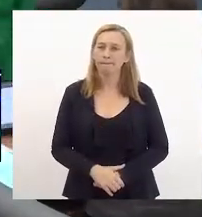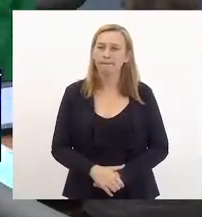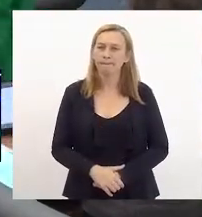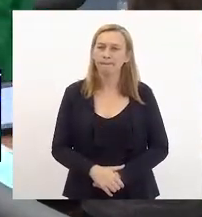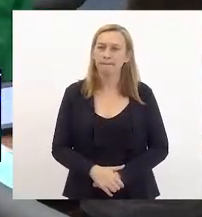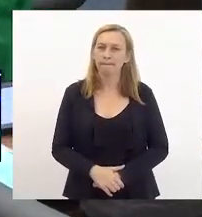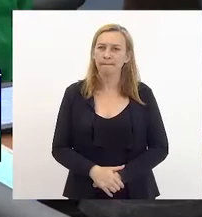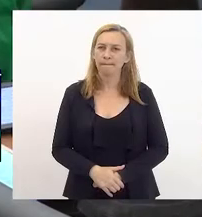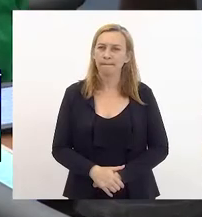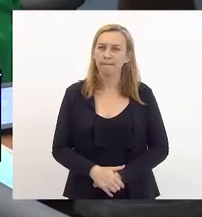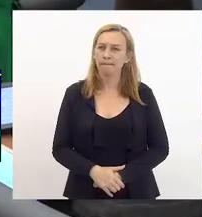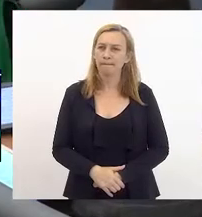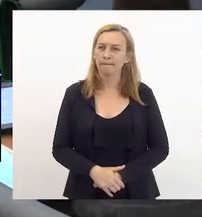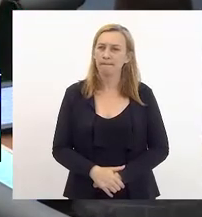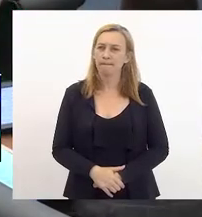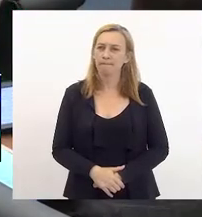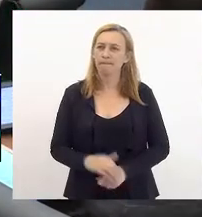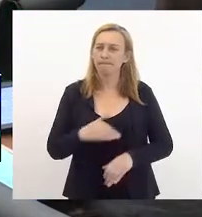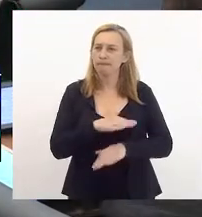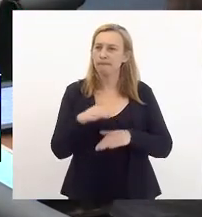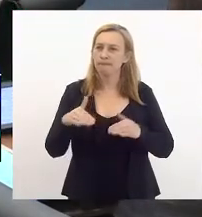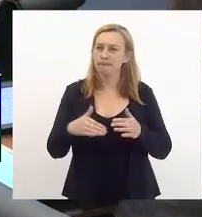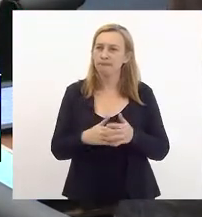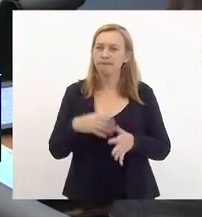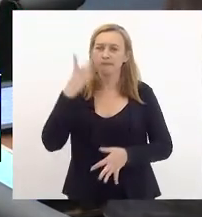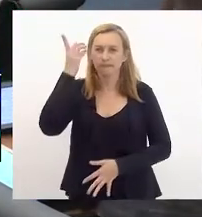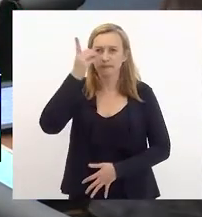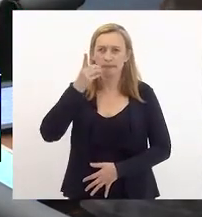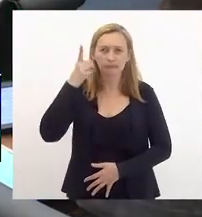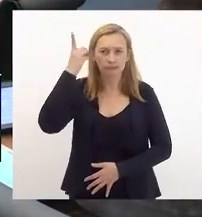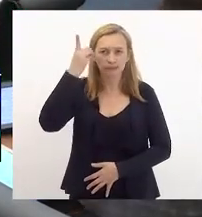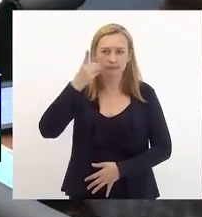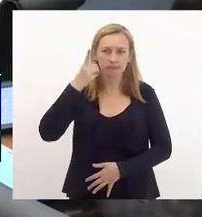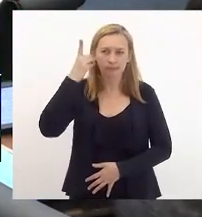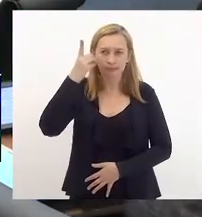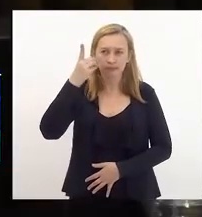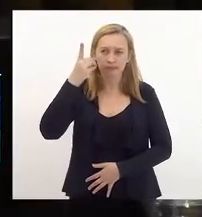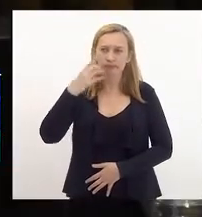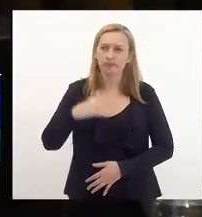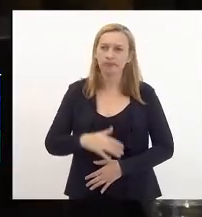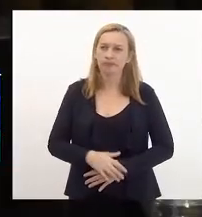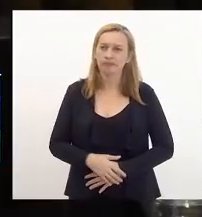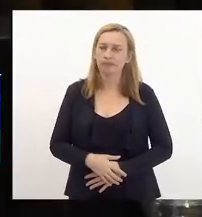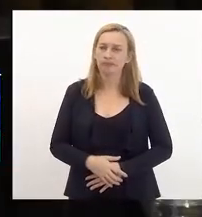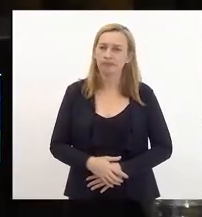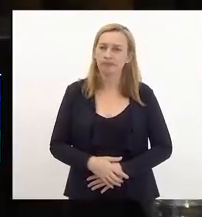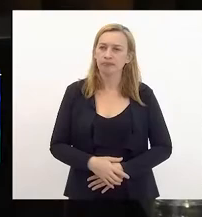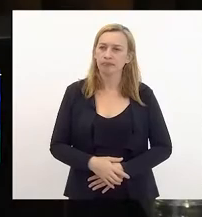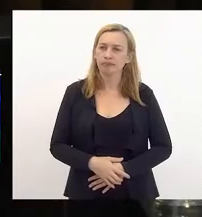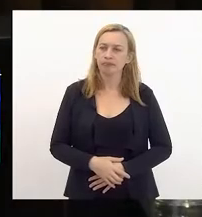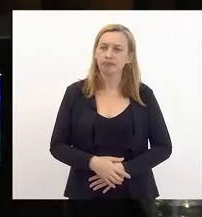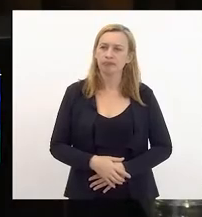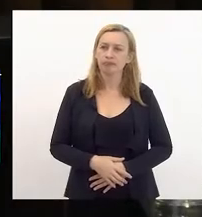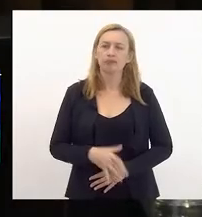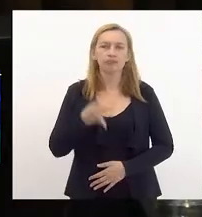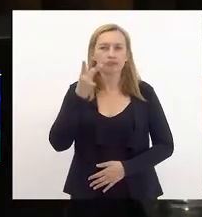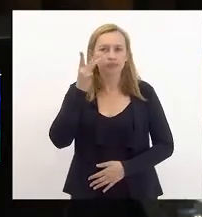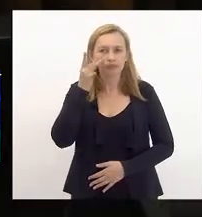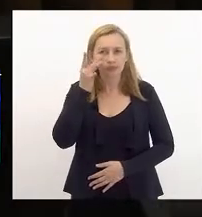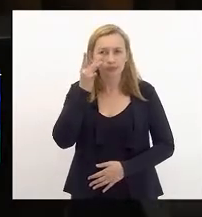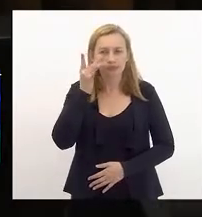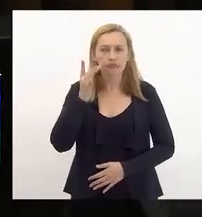e senhores deputados, que nos assistem de forma presencial